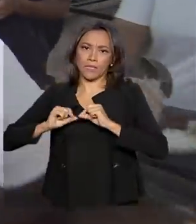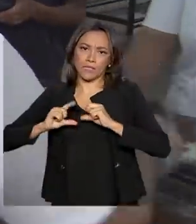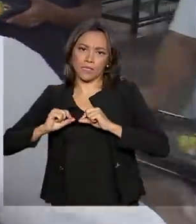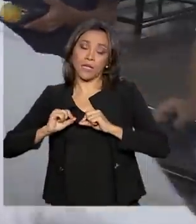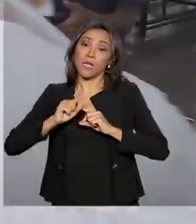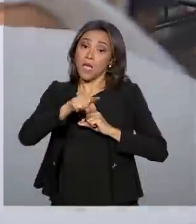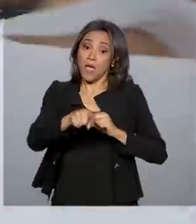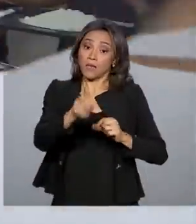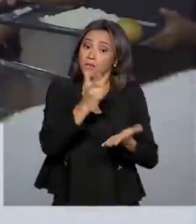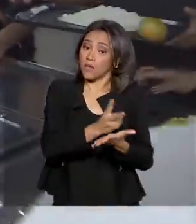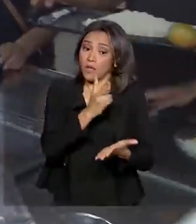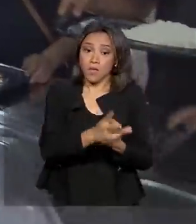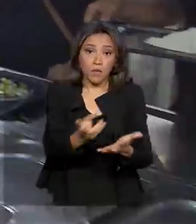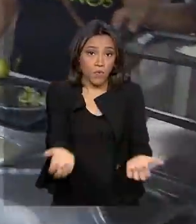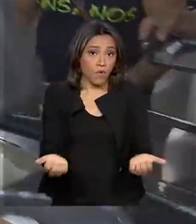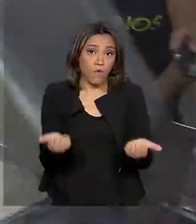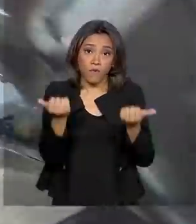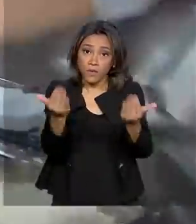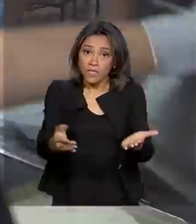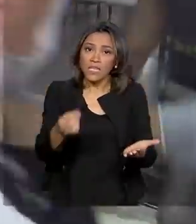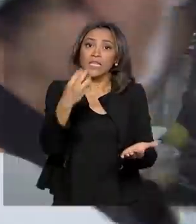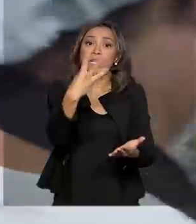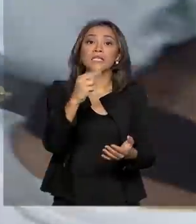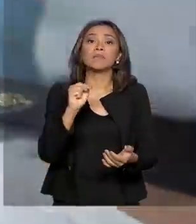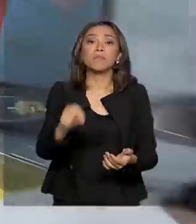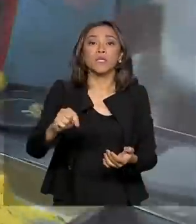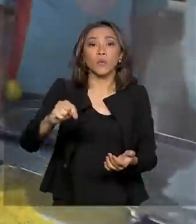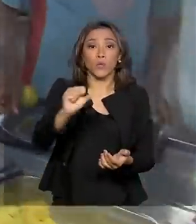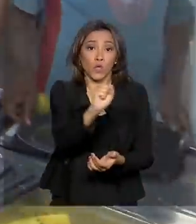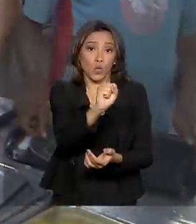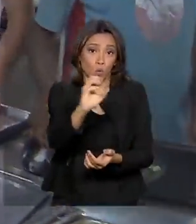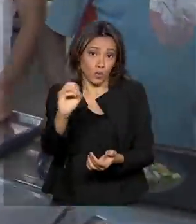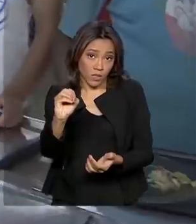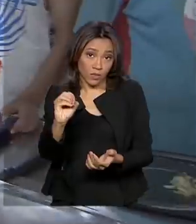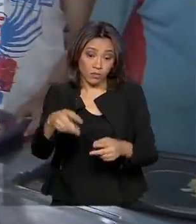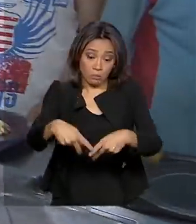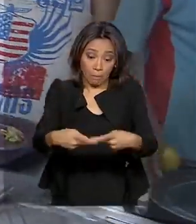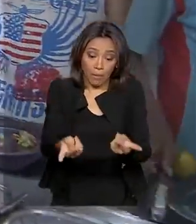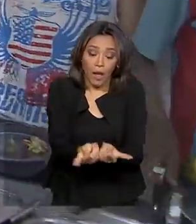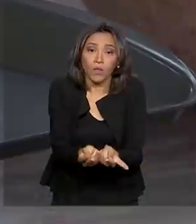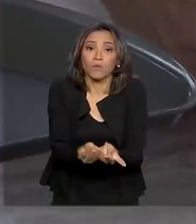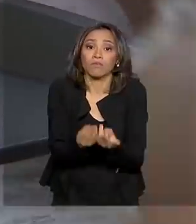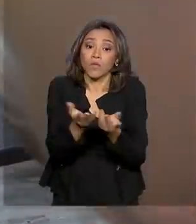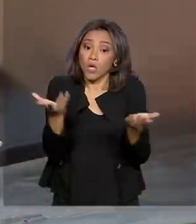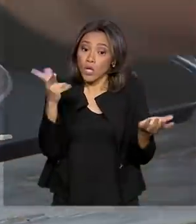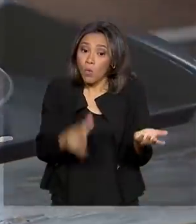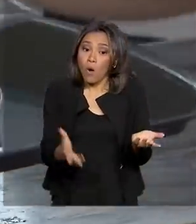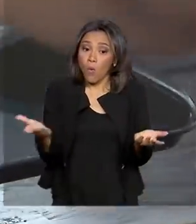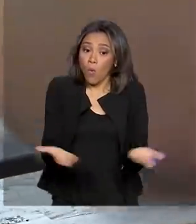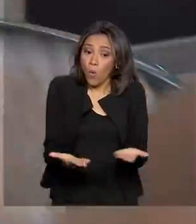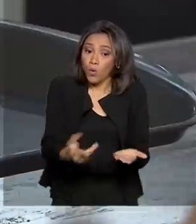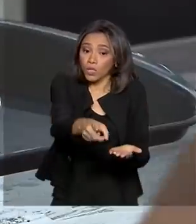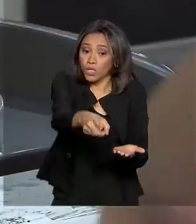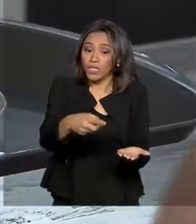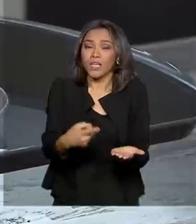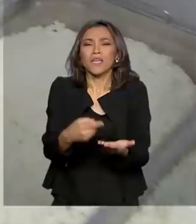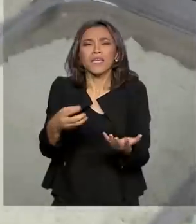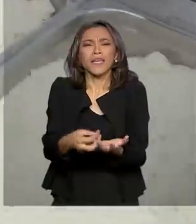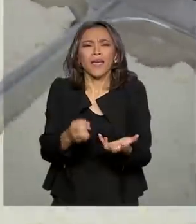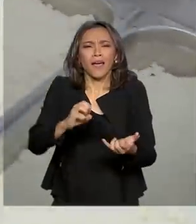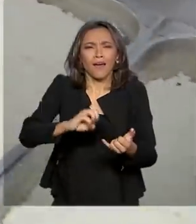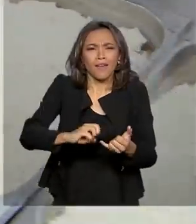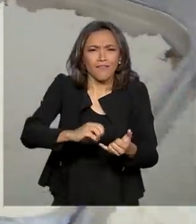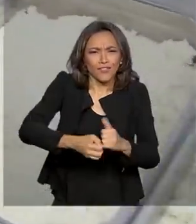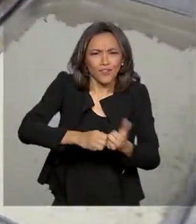servidos diariamente cerca de 3.800 pratos. Em um dia, como hoje, em que o cardápio é feijoada, o